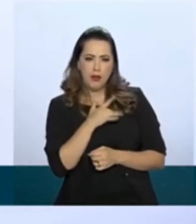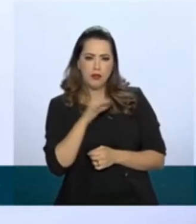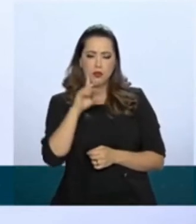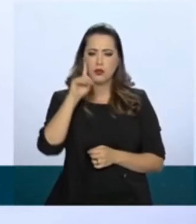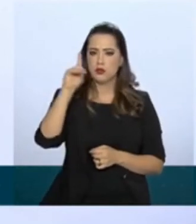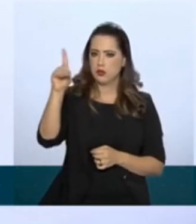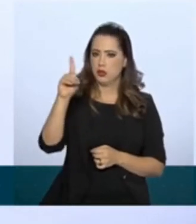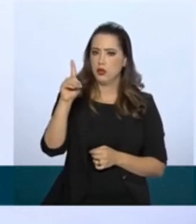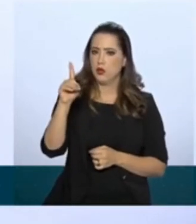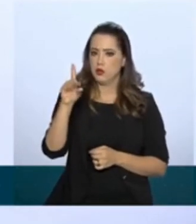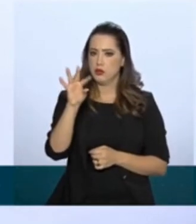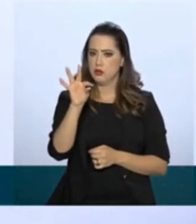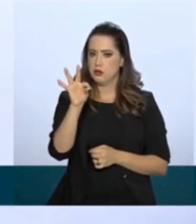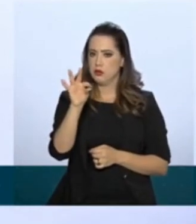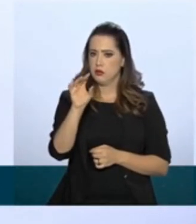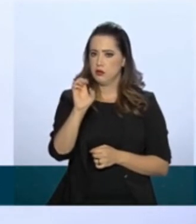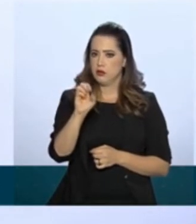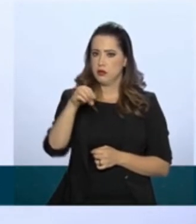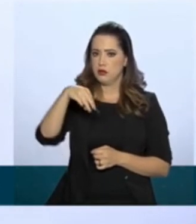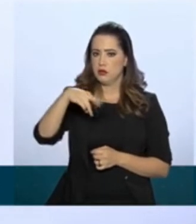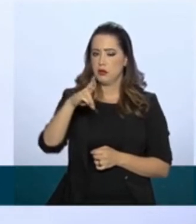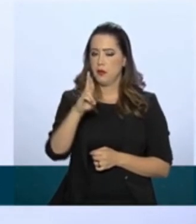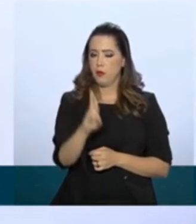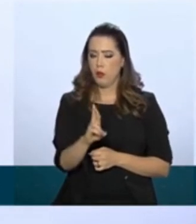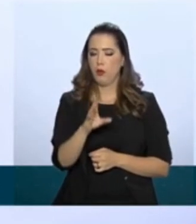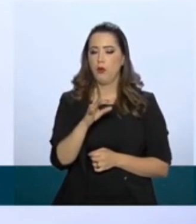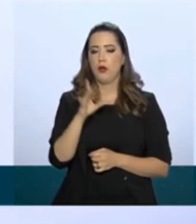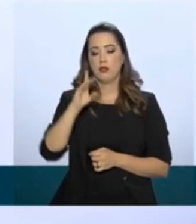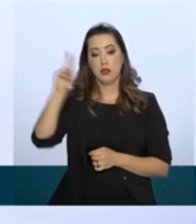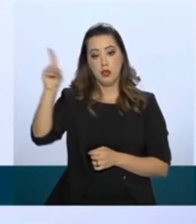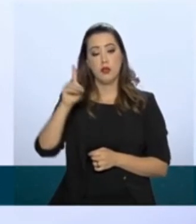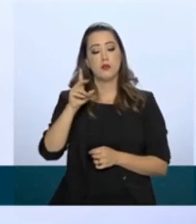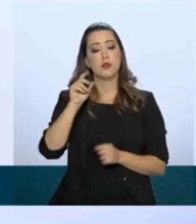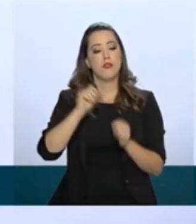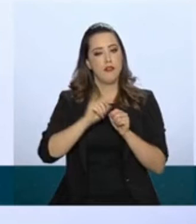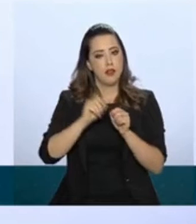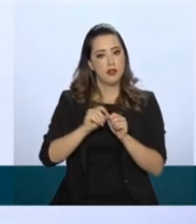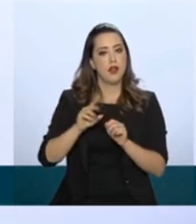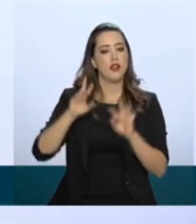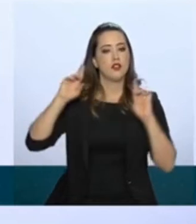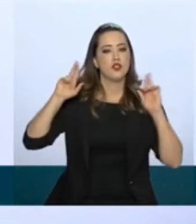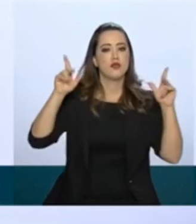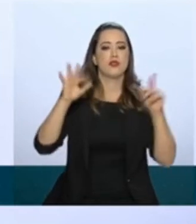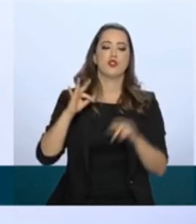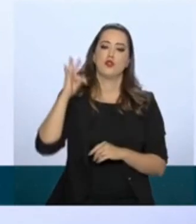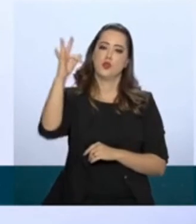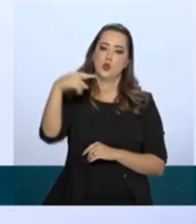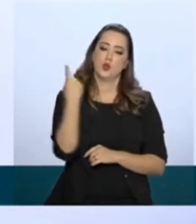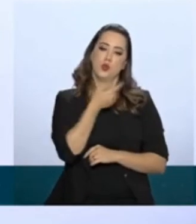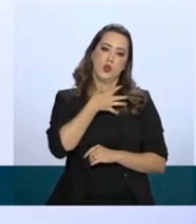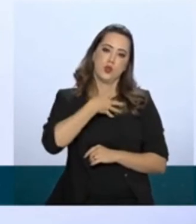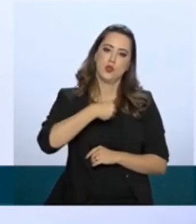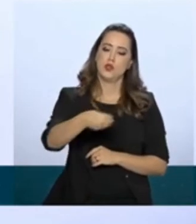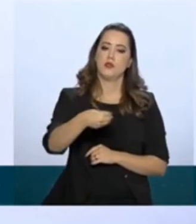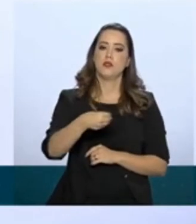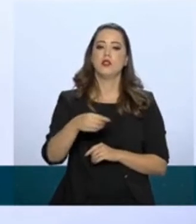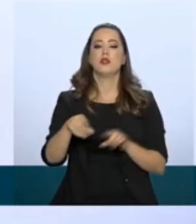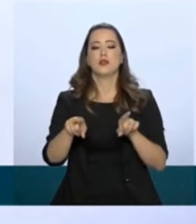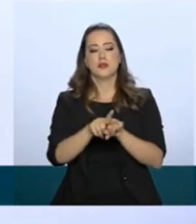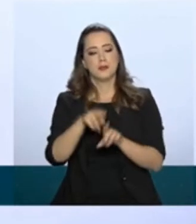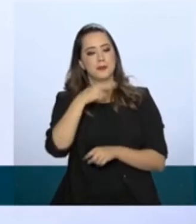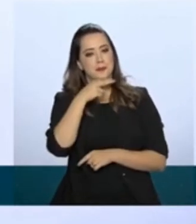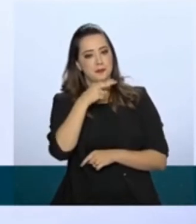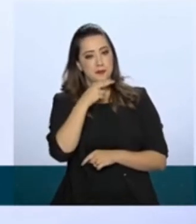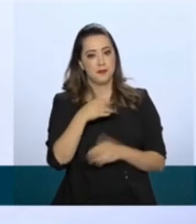poderá ou melhor, fará a diferença para o futuro dos nossos filhos e netos.